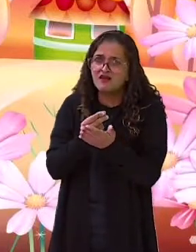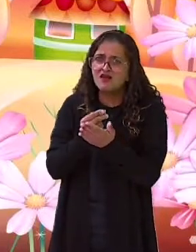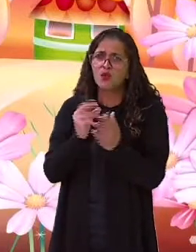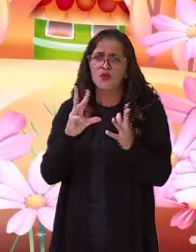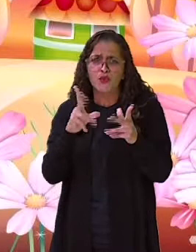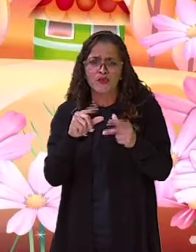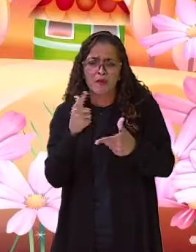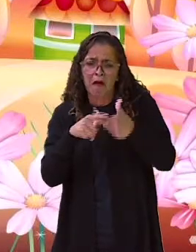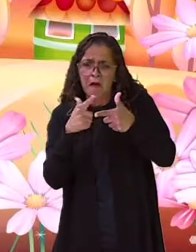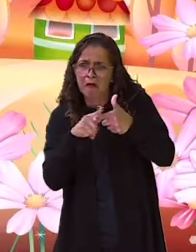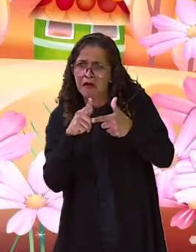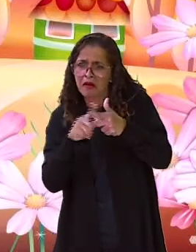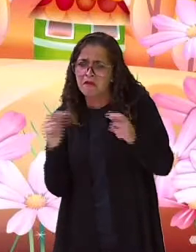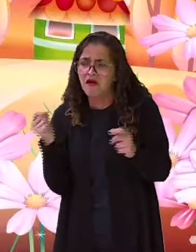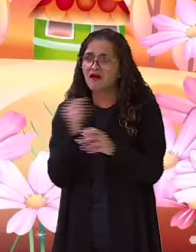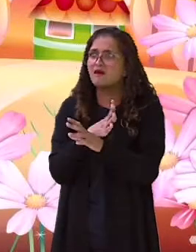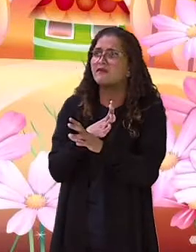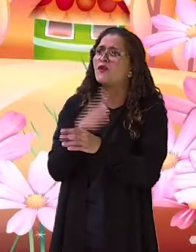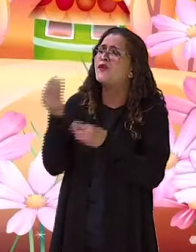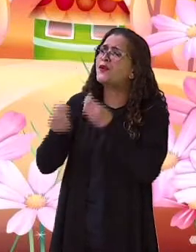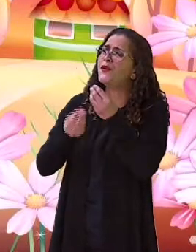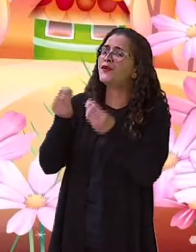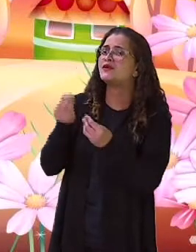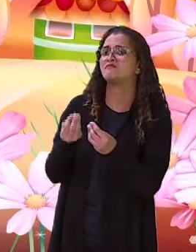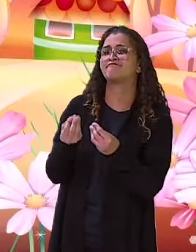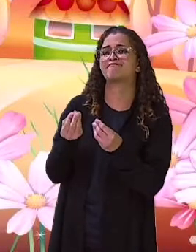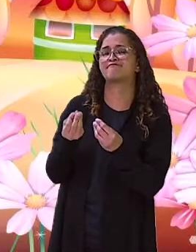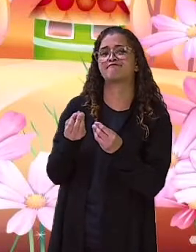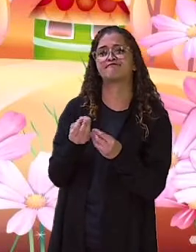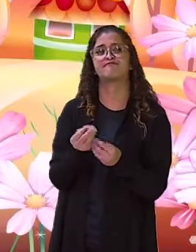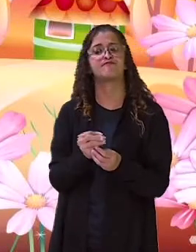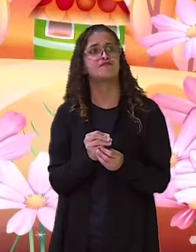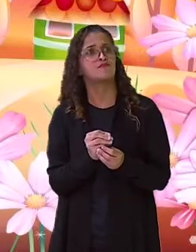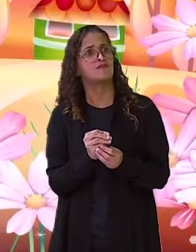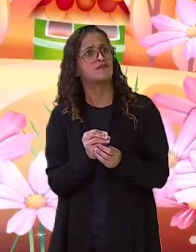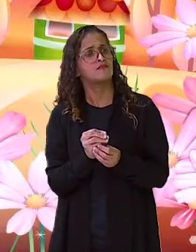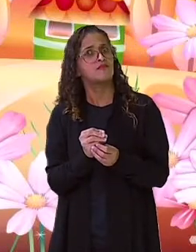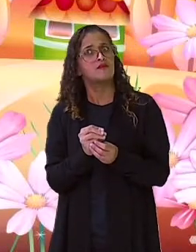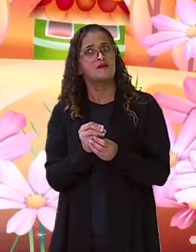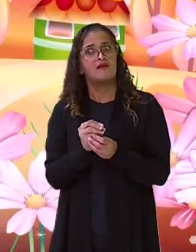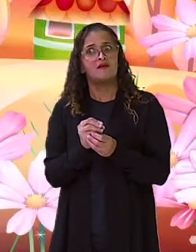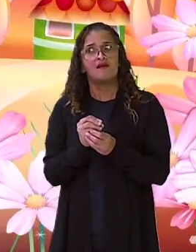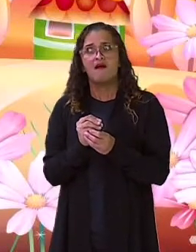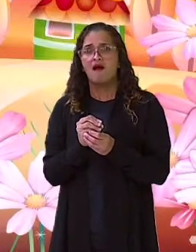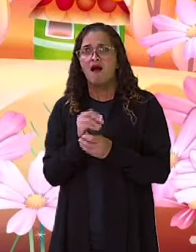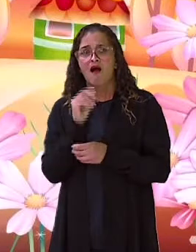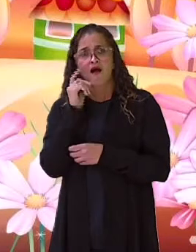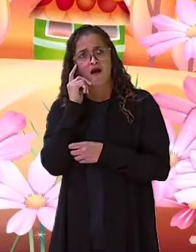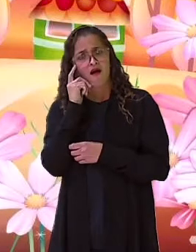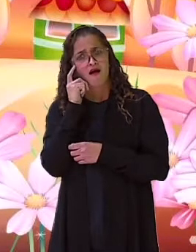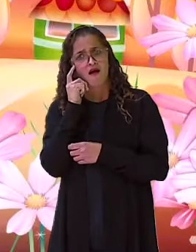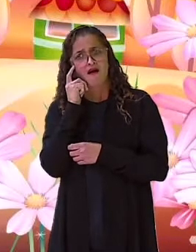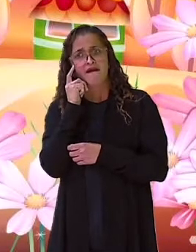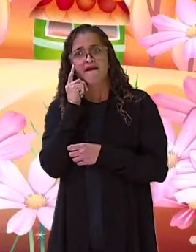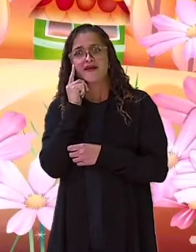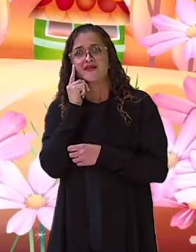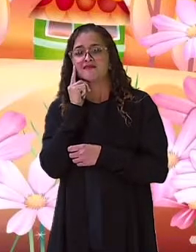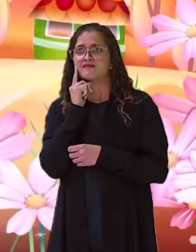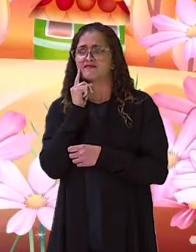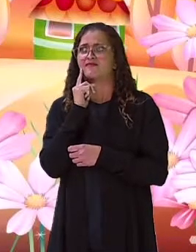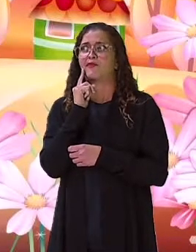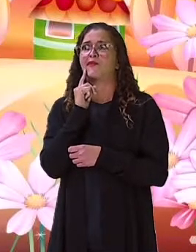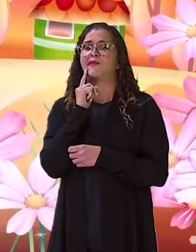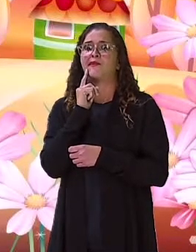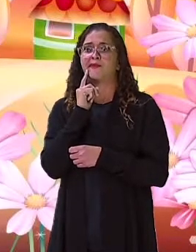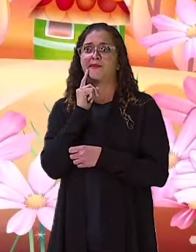respondeu. Deixa comigo. Os olhos do homem brilharam cheios de perguntas. Essa eu quero